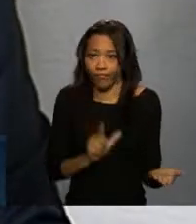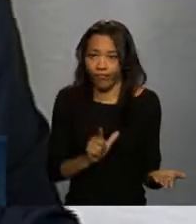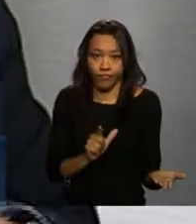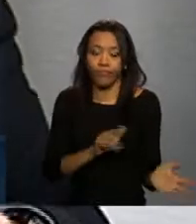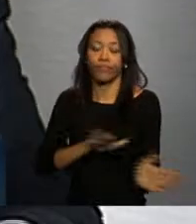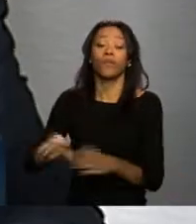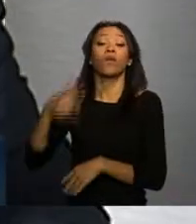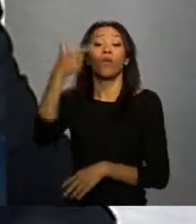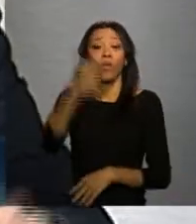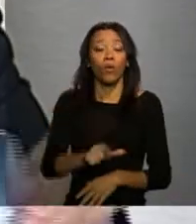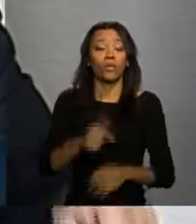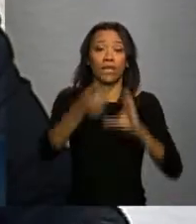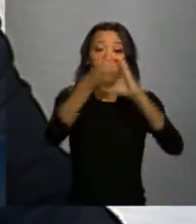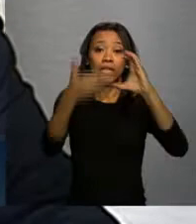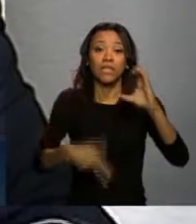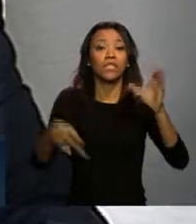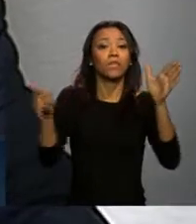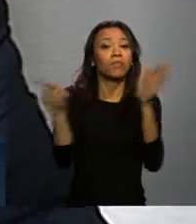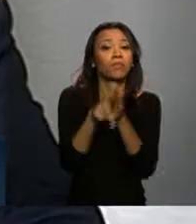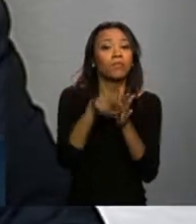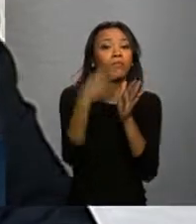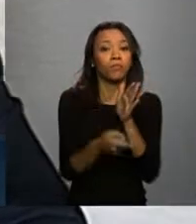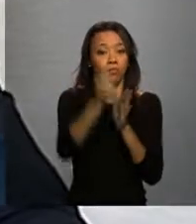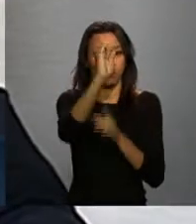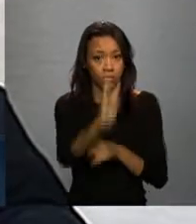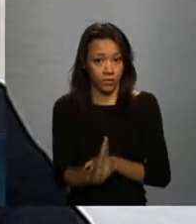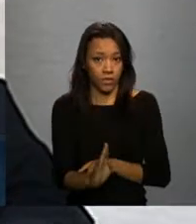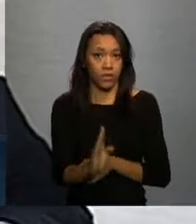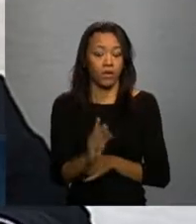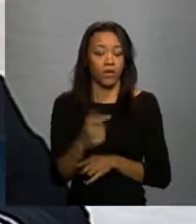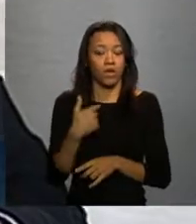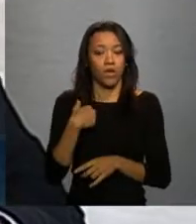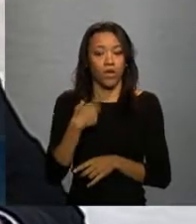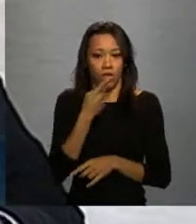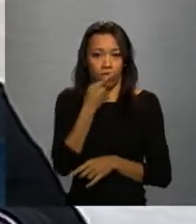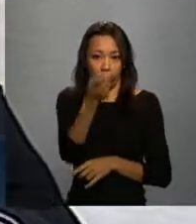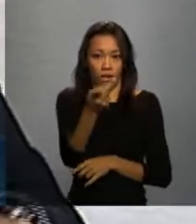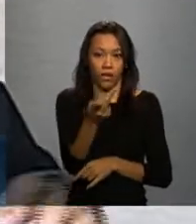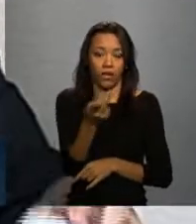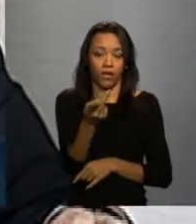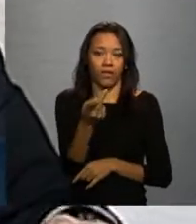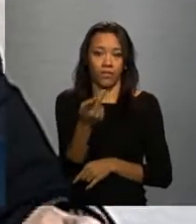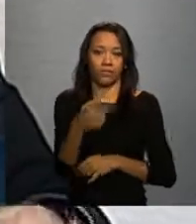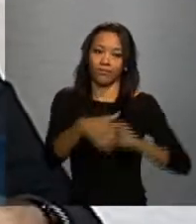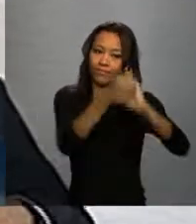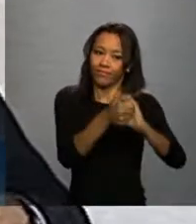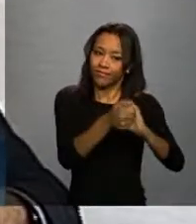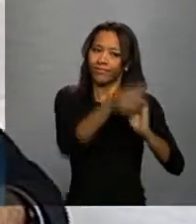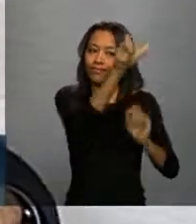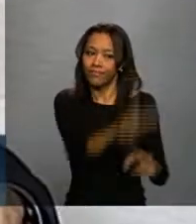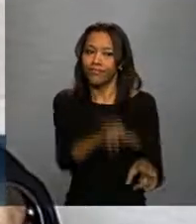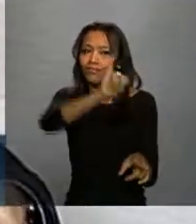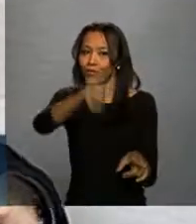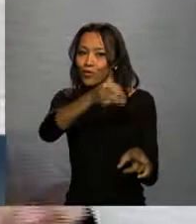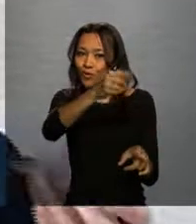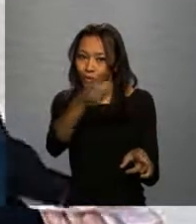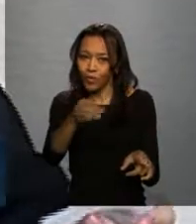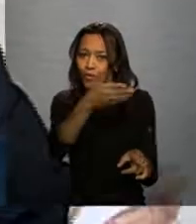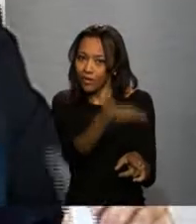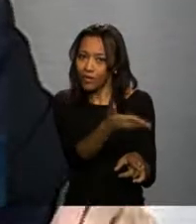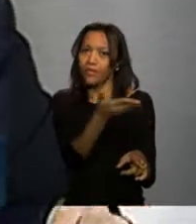característica muito diferente. E aí eu aproveito para, não esqueci de terminar de saudar, o João, agradecer ao João Paulo